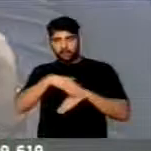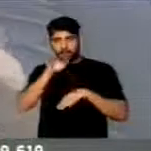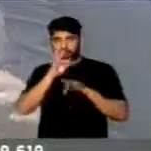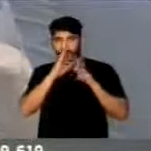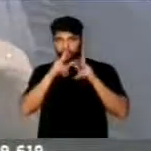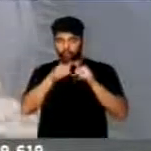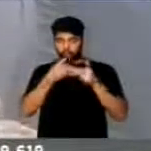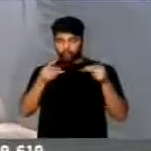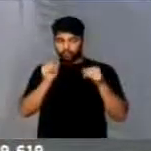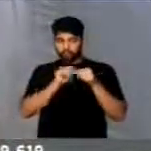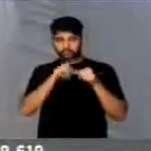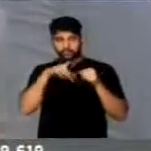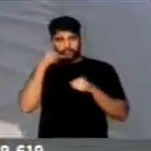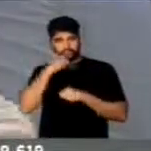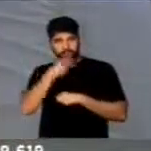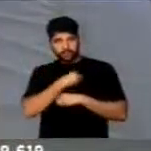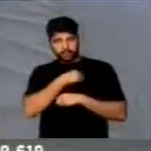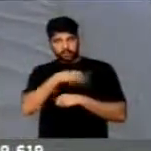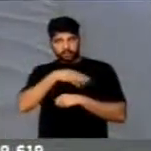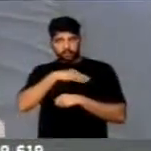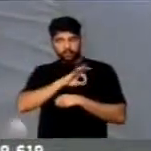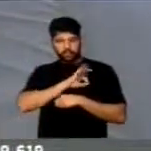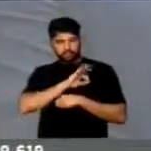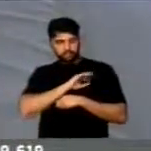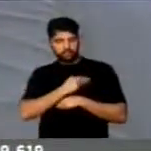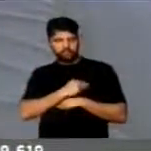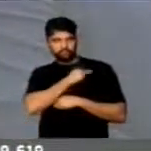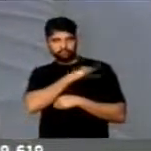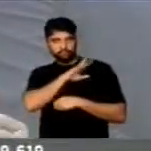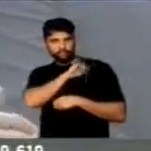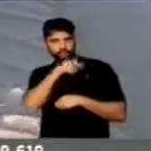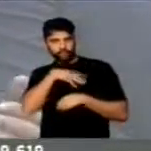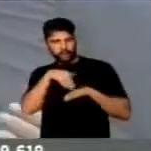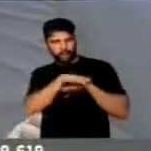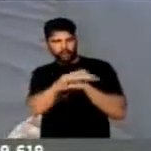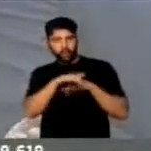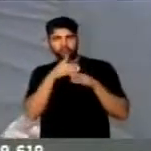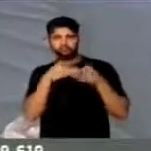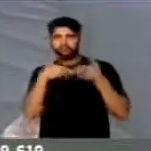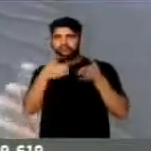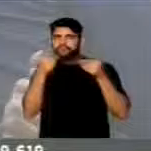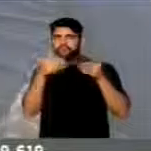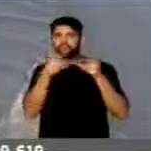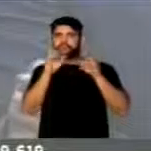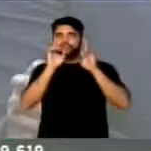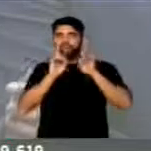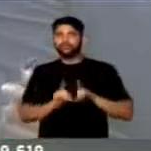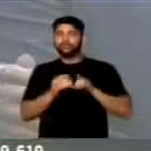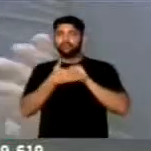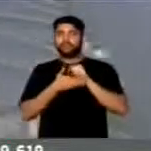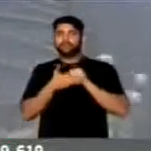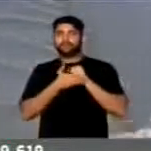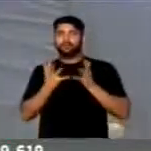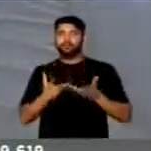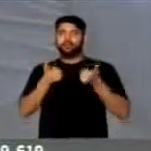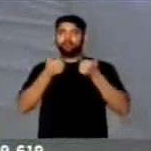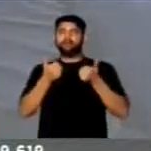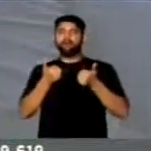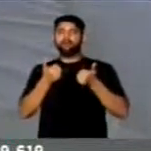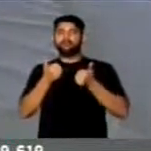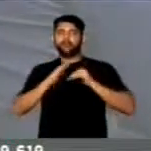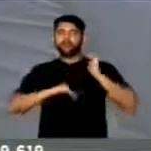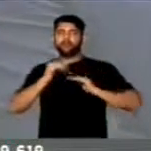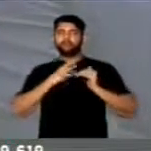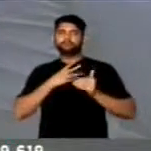desses policiais militares que foram às ruas, foram lutar apenas por direitos e melhores condições de